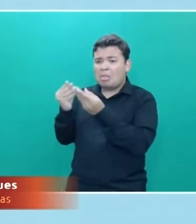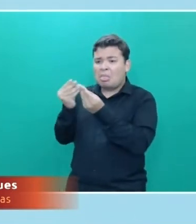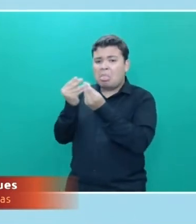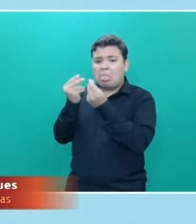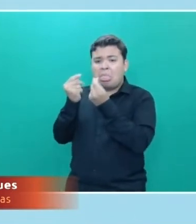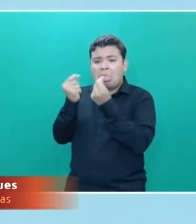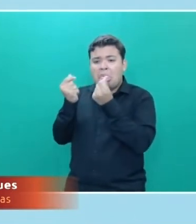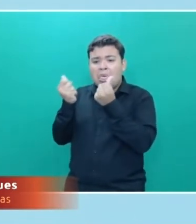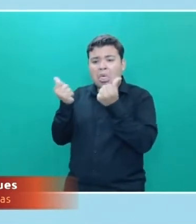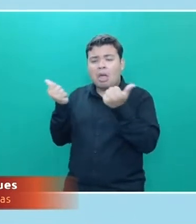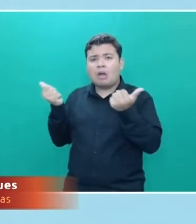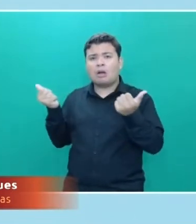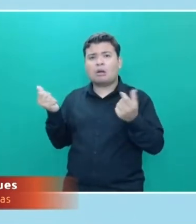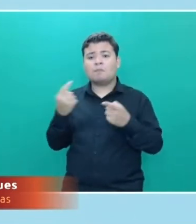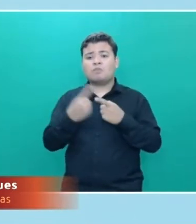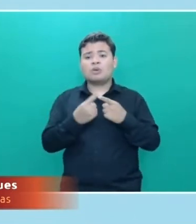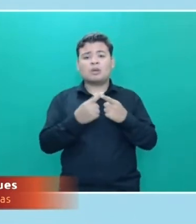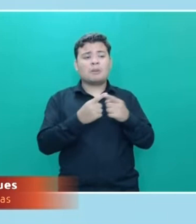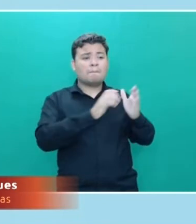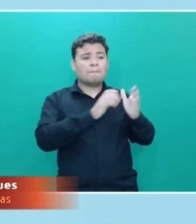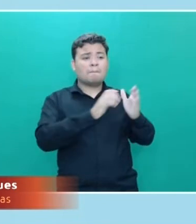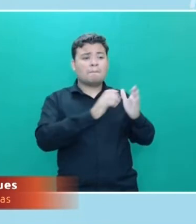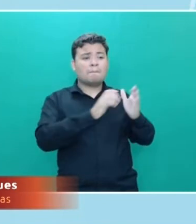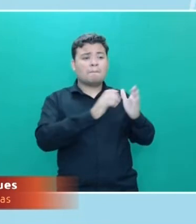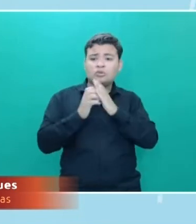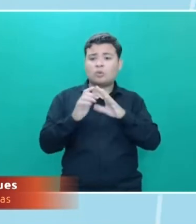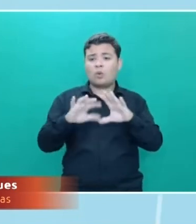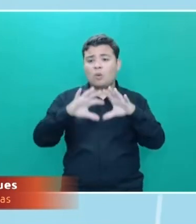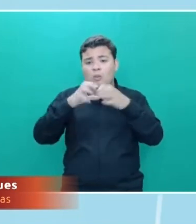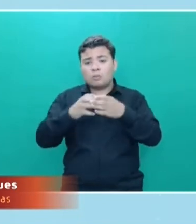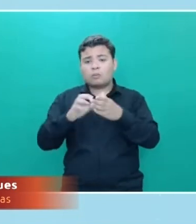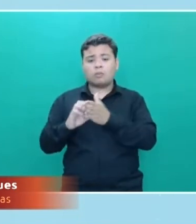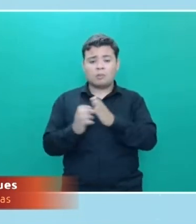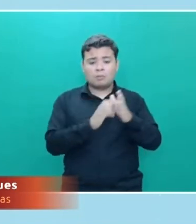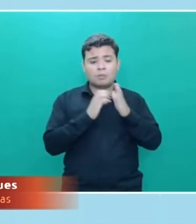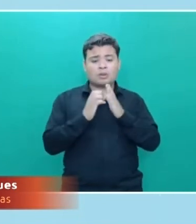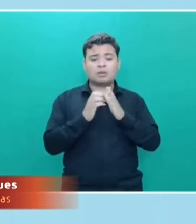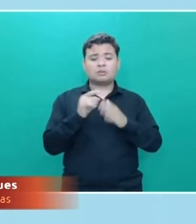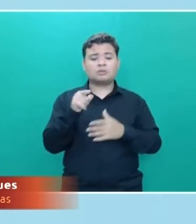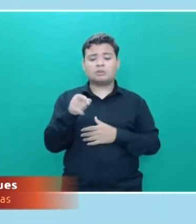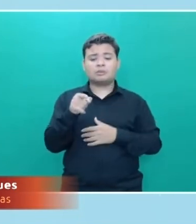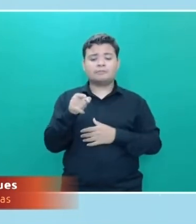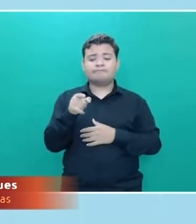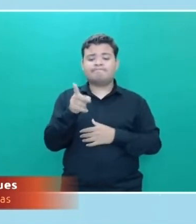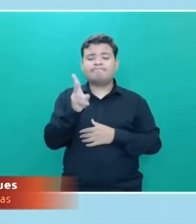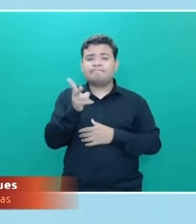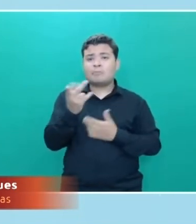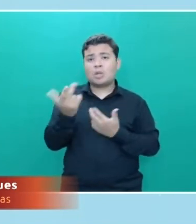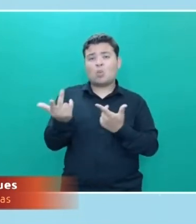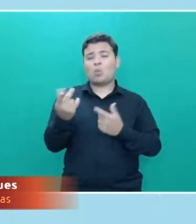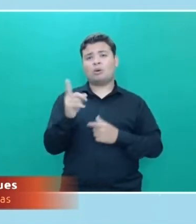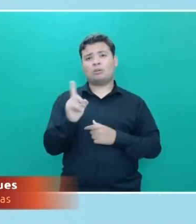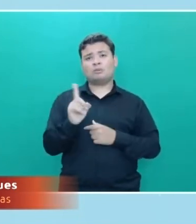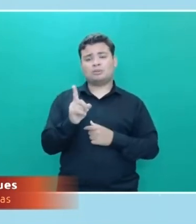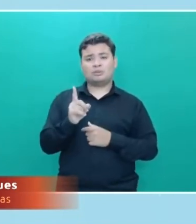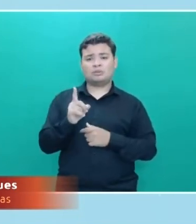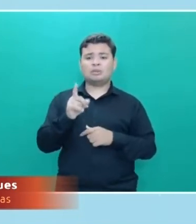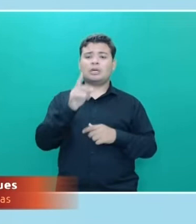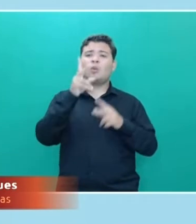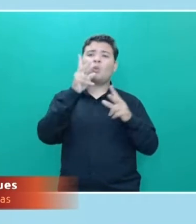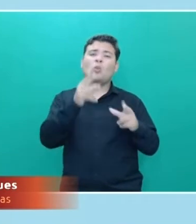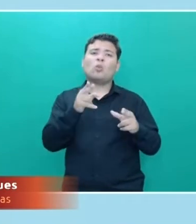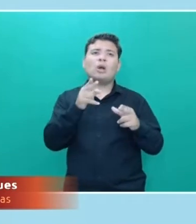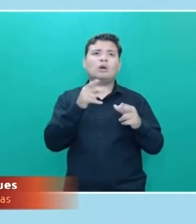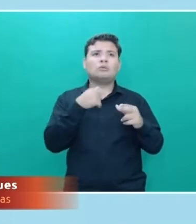outros partidos, muitas vezes, muitas outras coligações não estão utilizando o método. É como se eu fosse lutar boxe e na minha